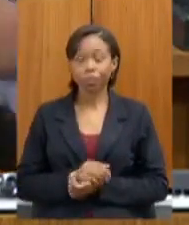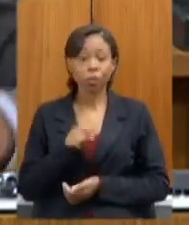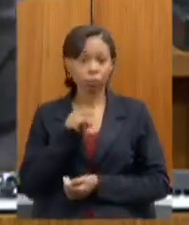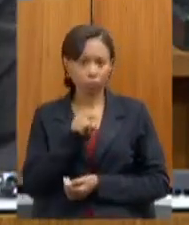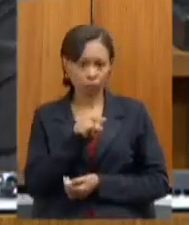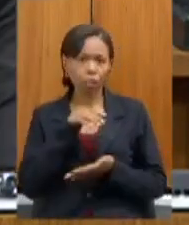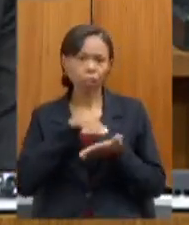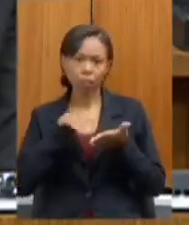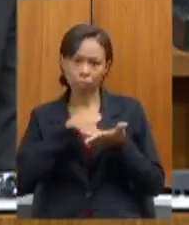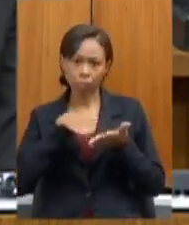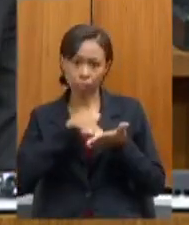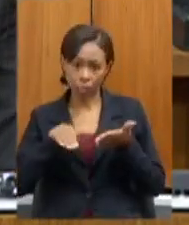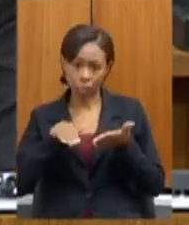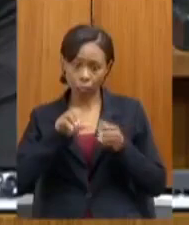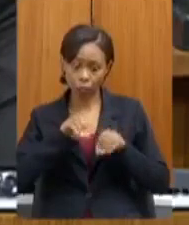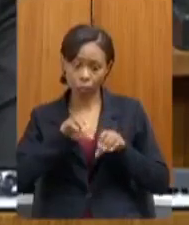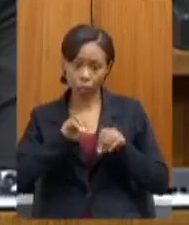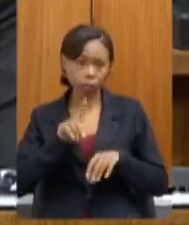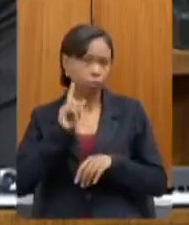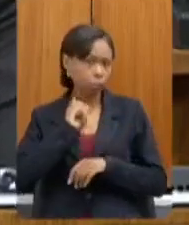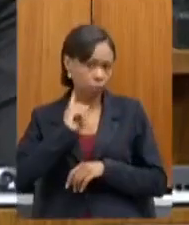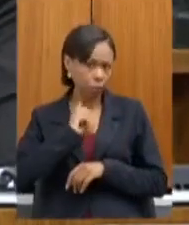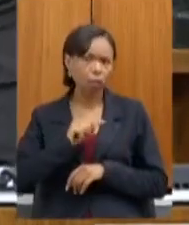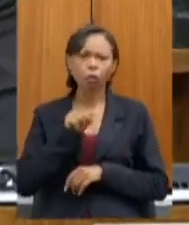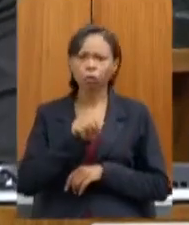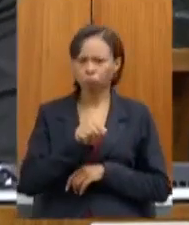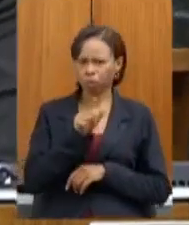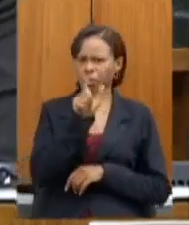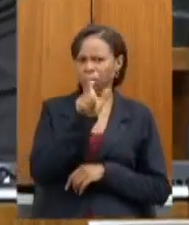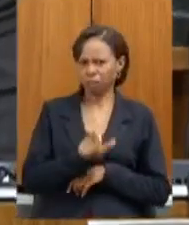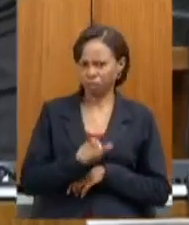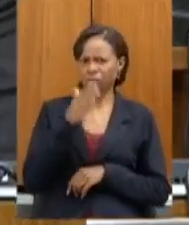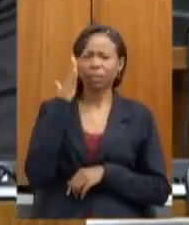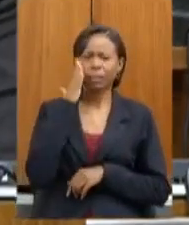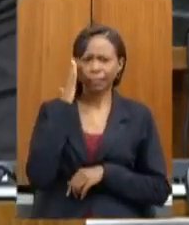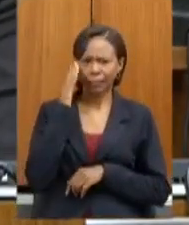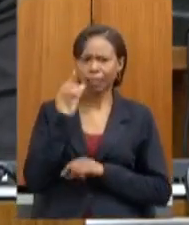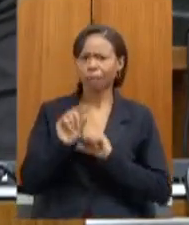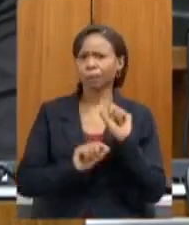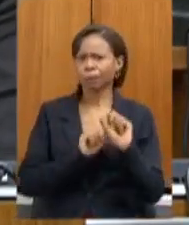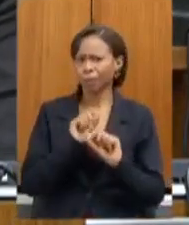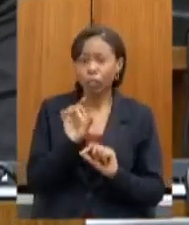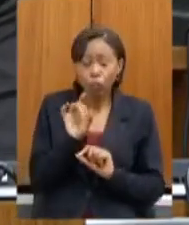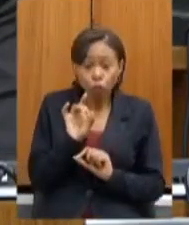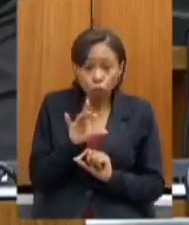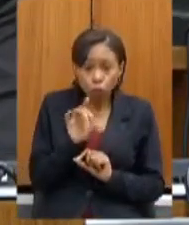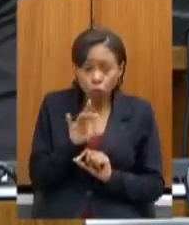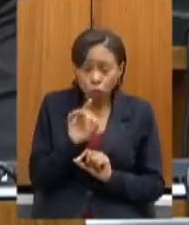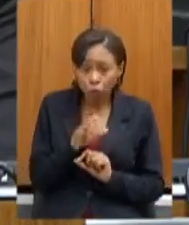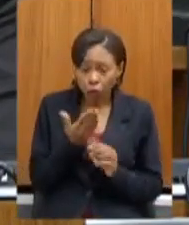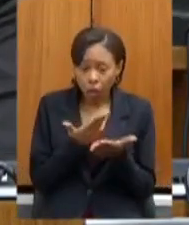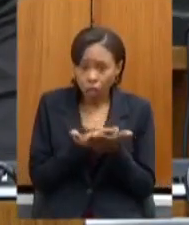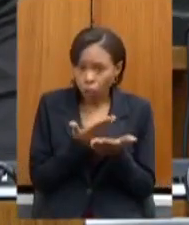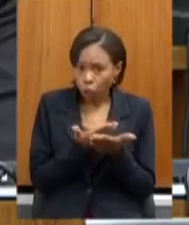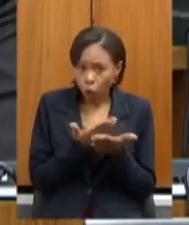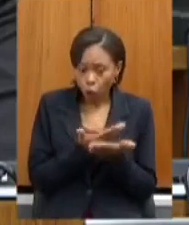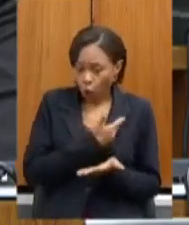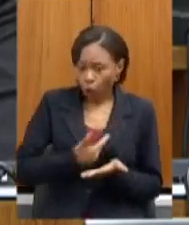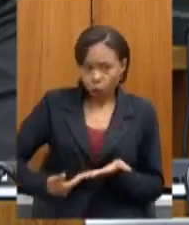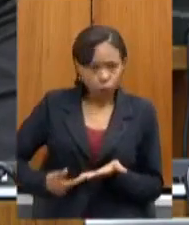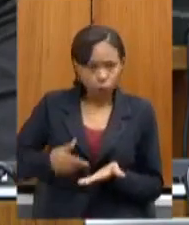de educação de Minas Gerais entende que debaixo de você não tem só as escolas públicas mas toda a política de educação